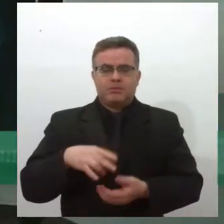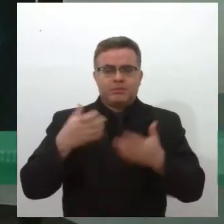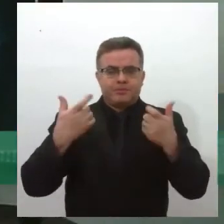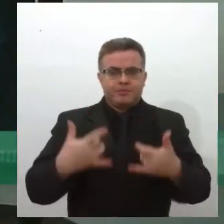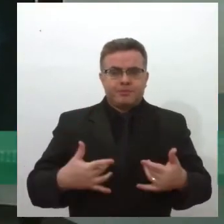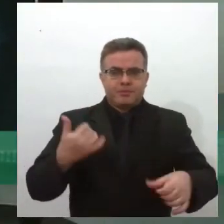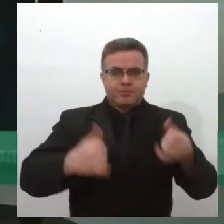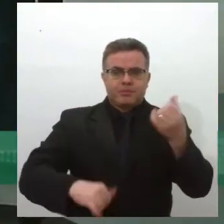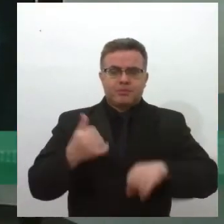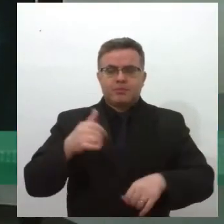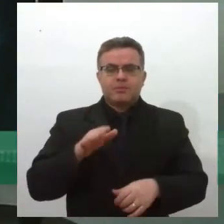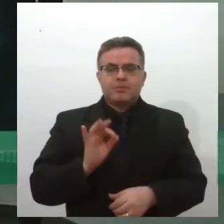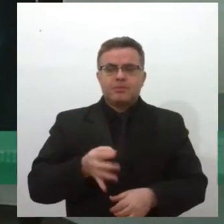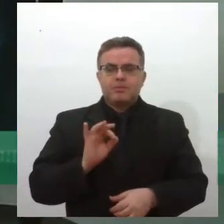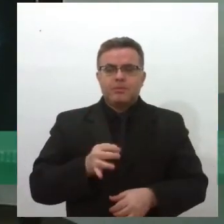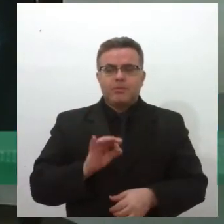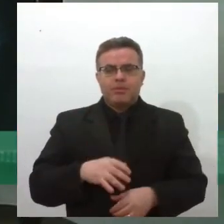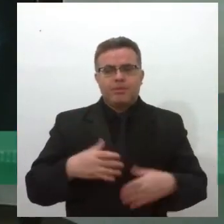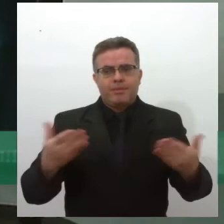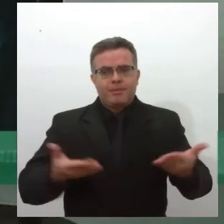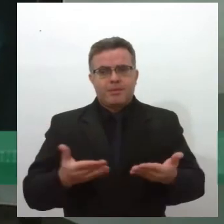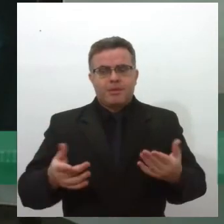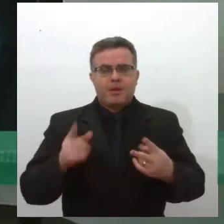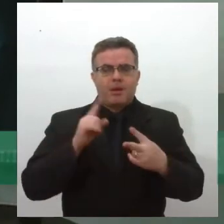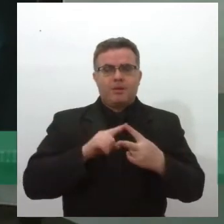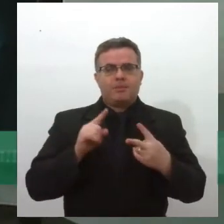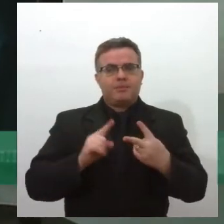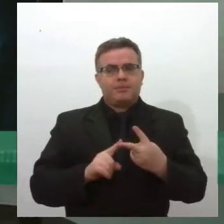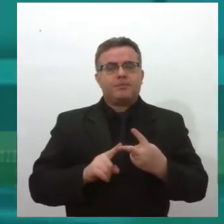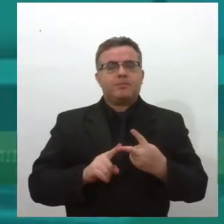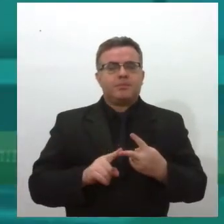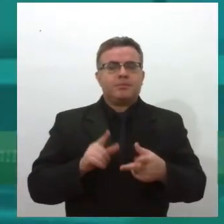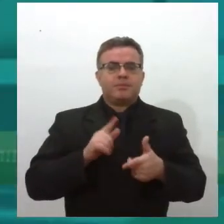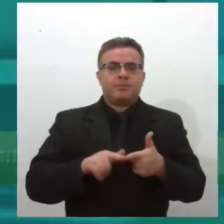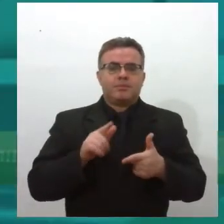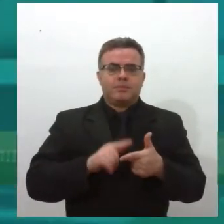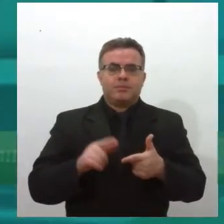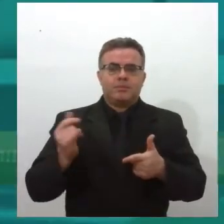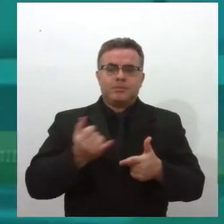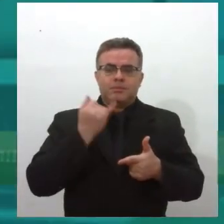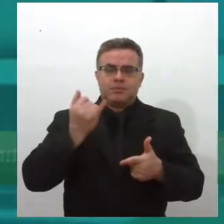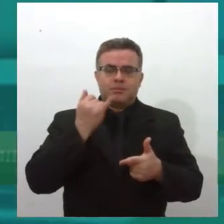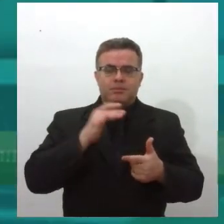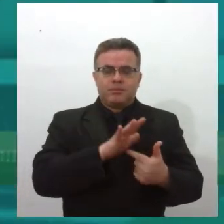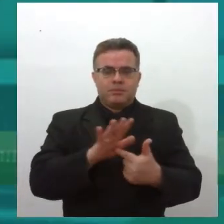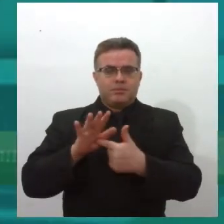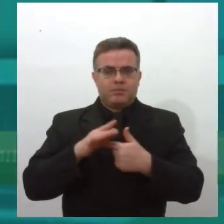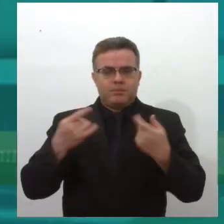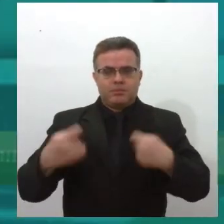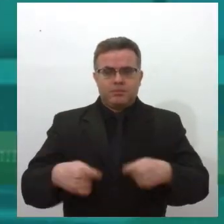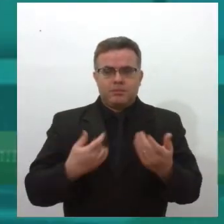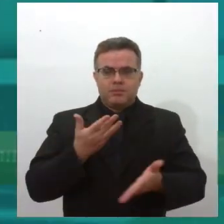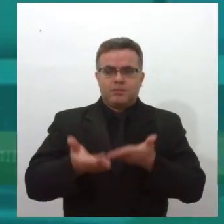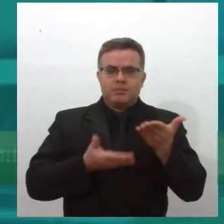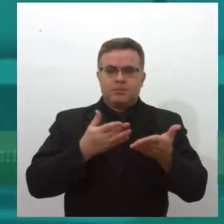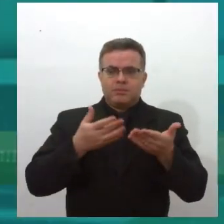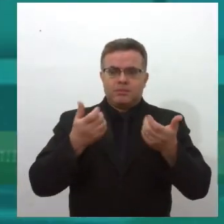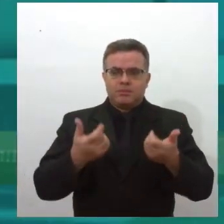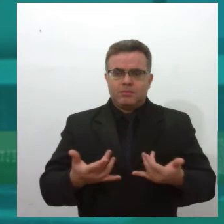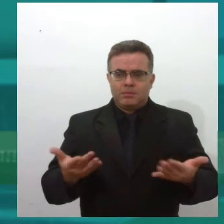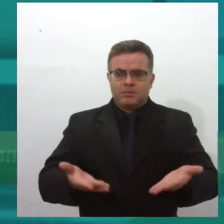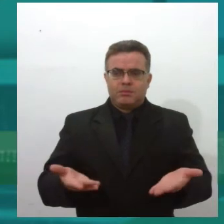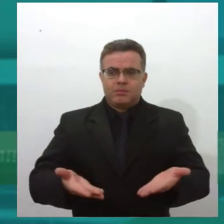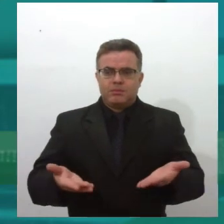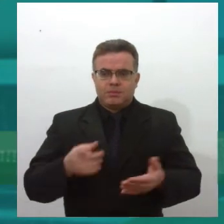Não, veja bem, eu acho que nós temos dois problemas importantes e que devem ser tratados separadamente,